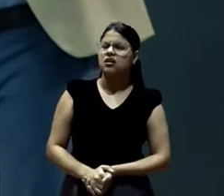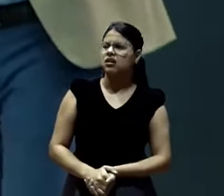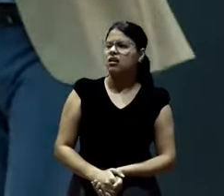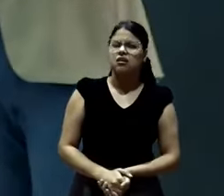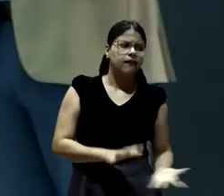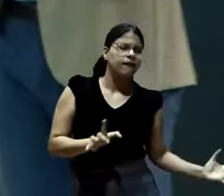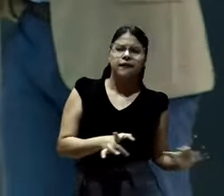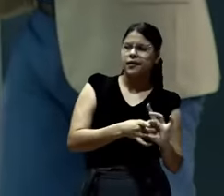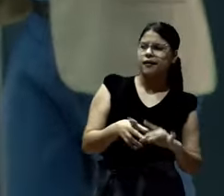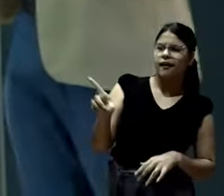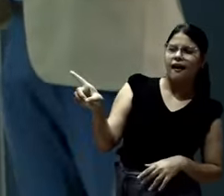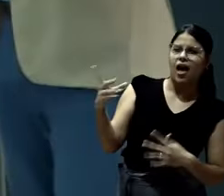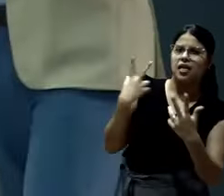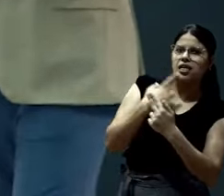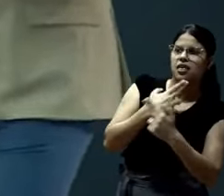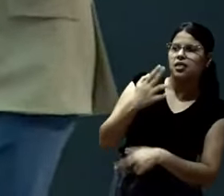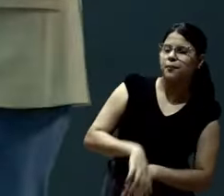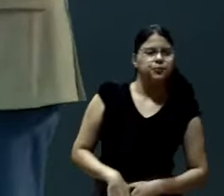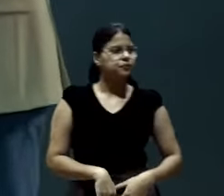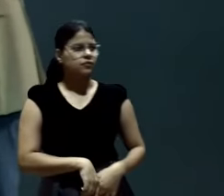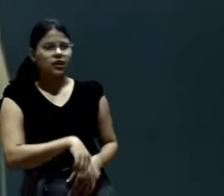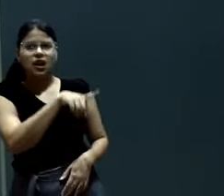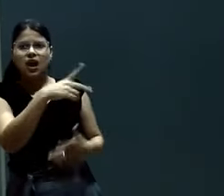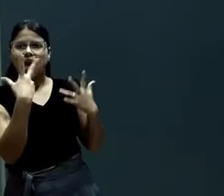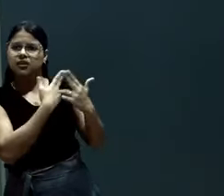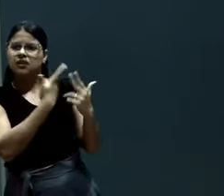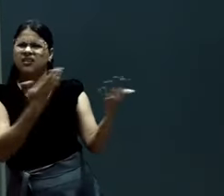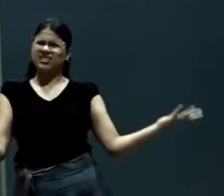ali. Do irmão dali. Sai para falar do irmão lá. Que família que nós somos.